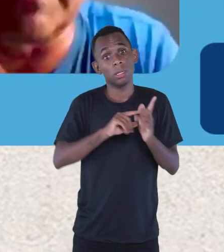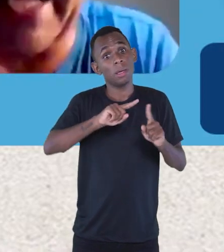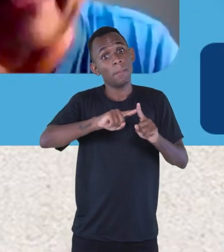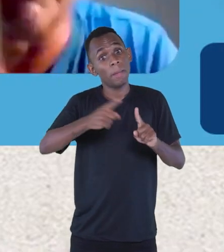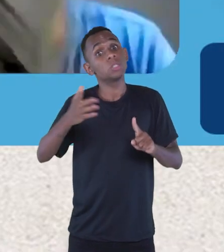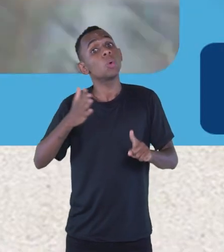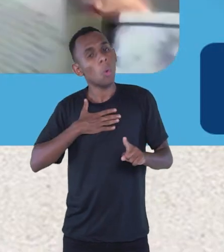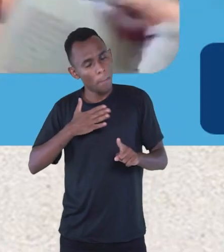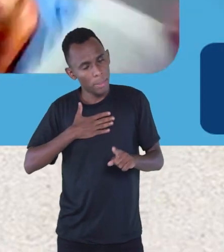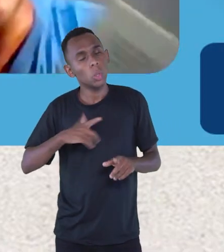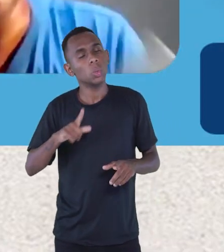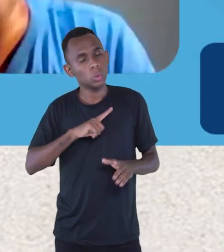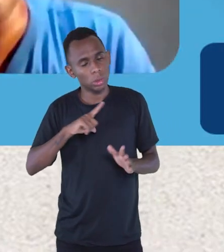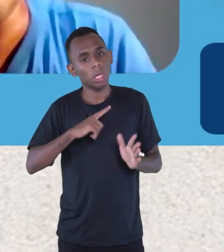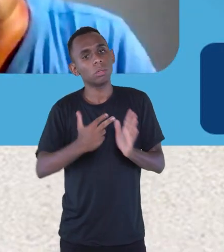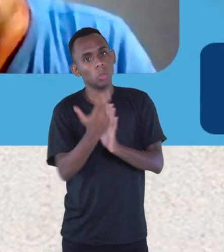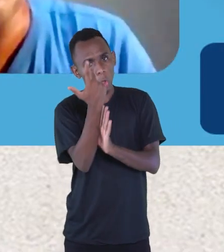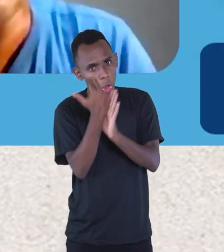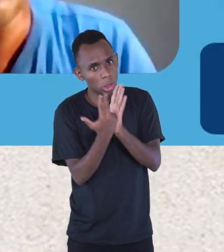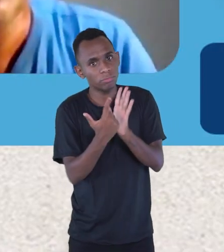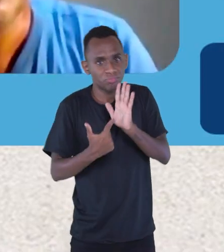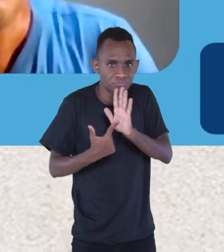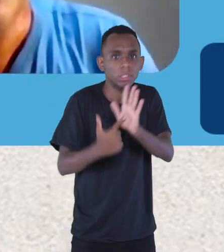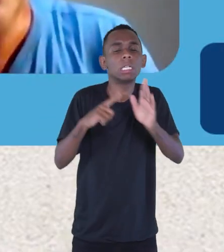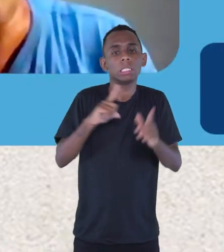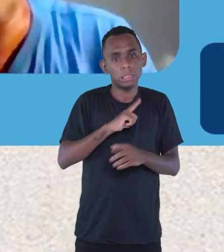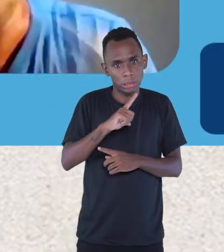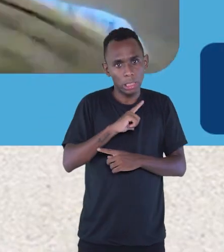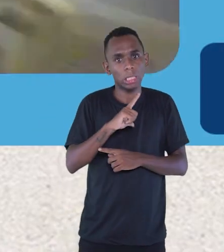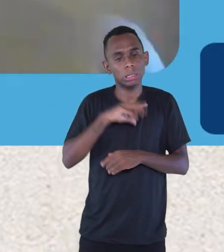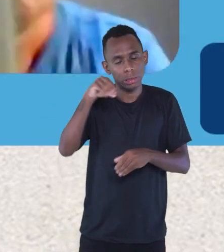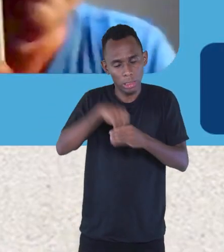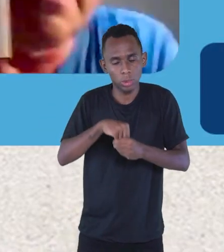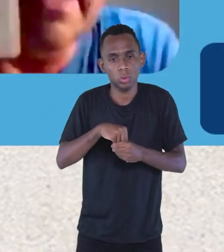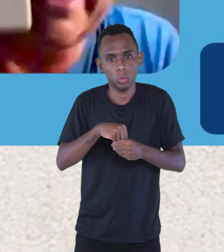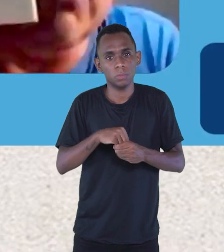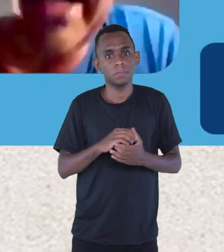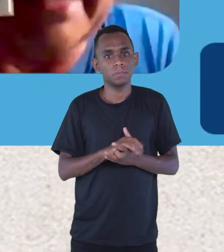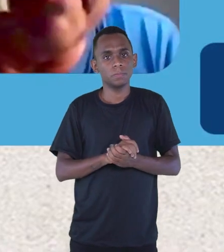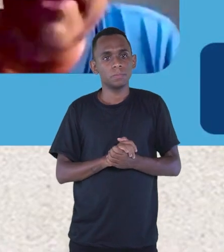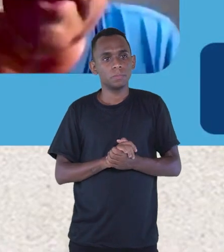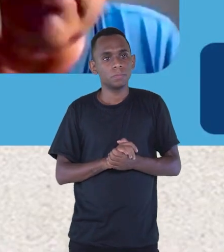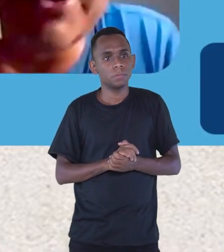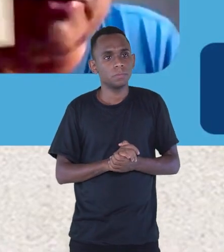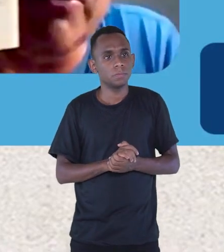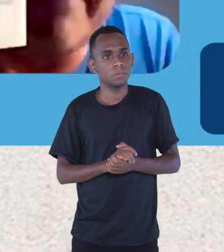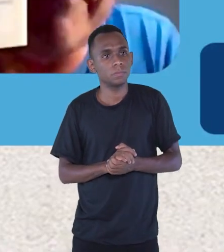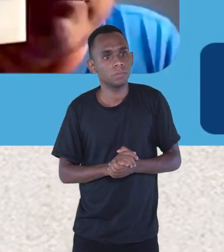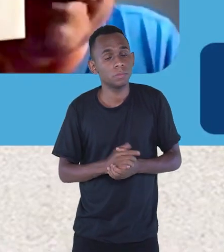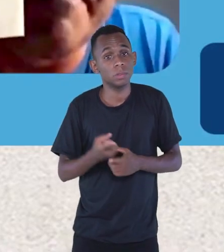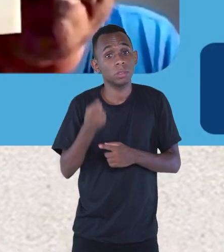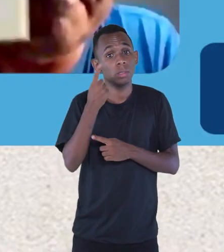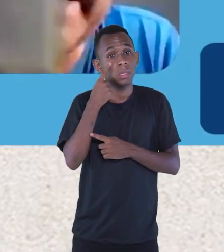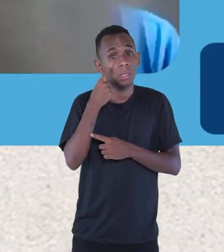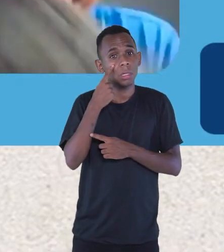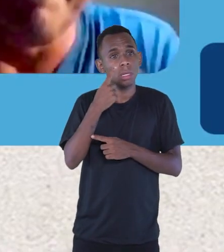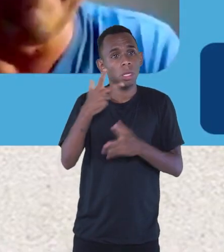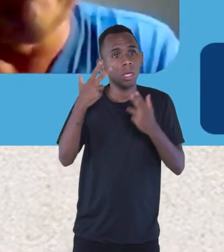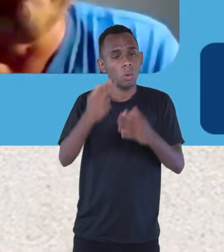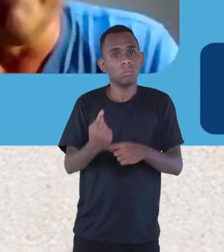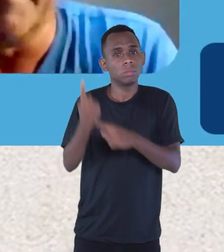ilustrados, ele traz ilustrações dentro. Aqui, no caso, imitando a xilogravura.